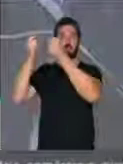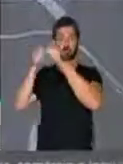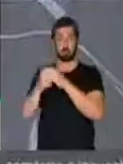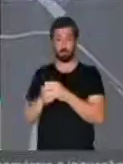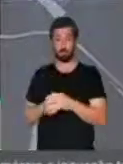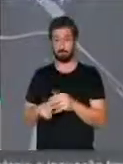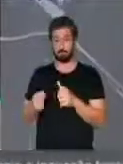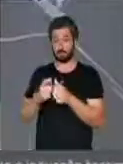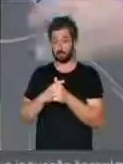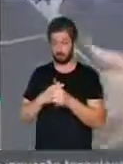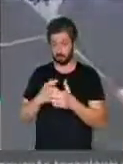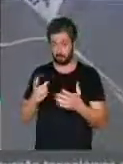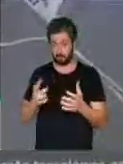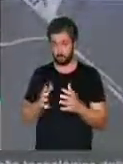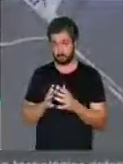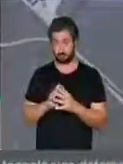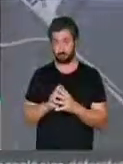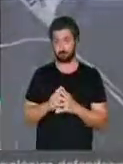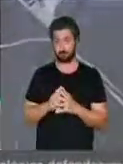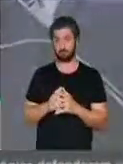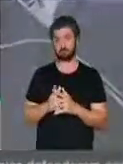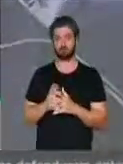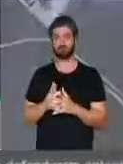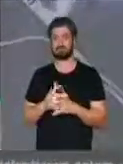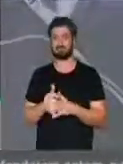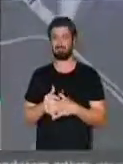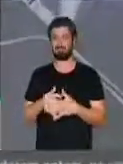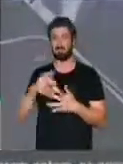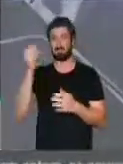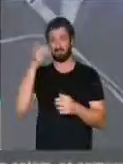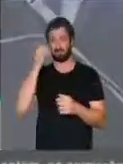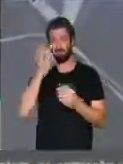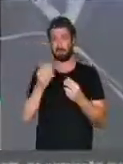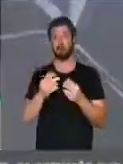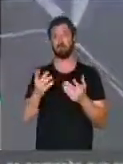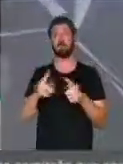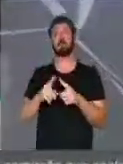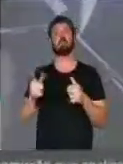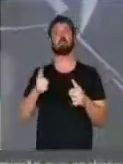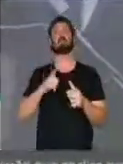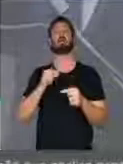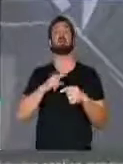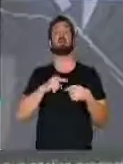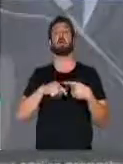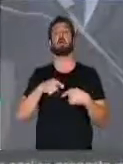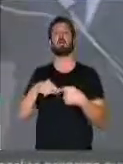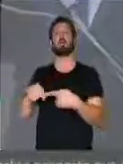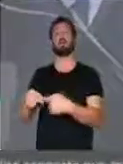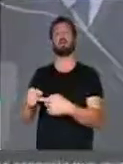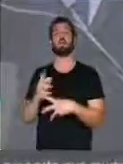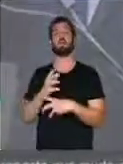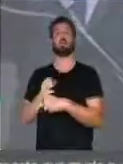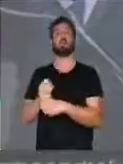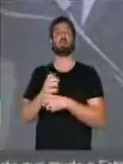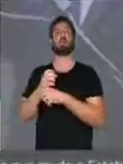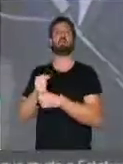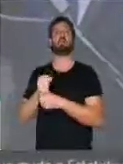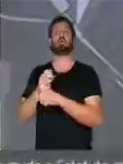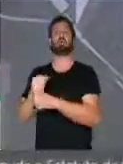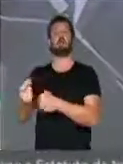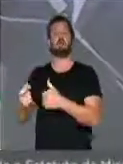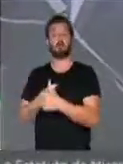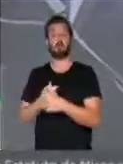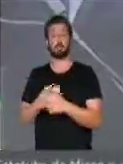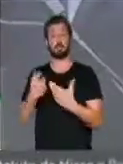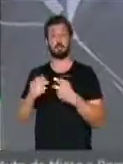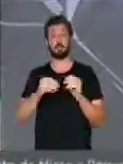dos débitos, melhor dizendo, ela é fraquíssima. E o que há sempre é a rolagem da dívida